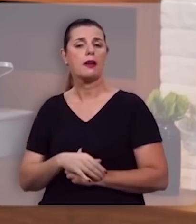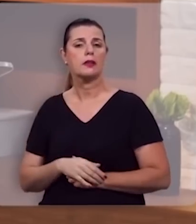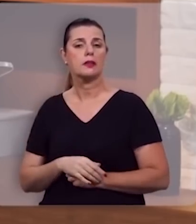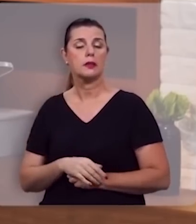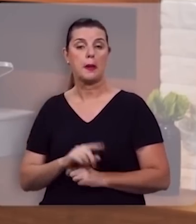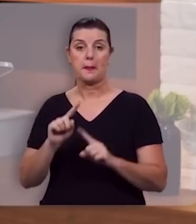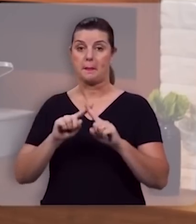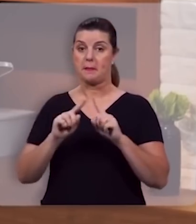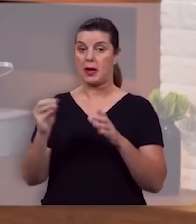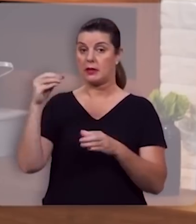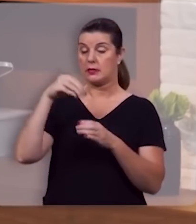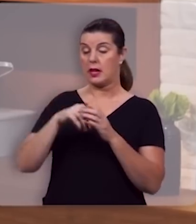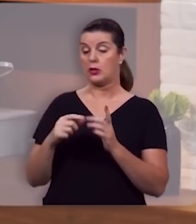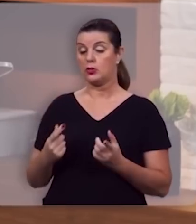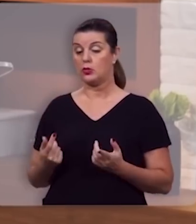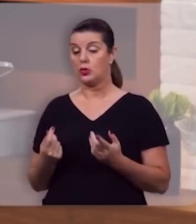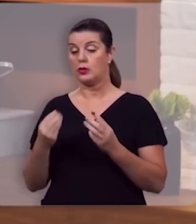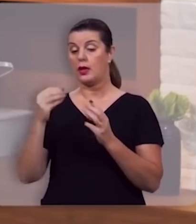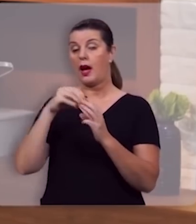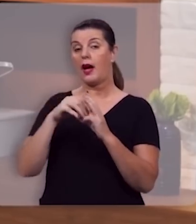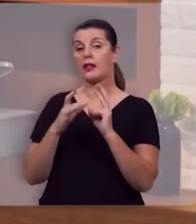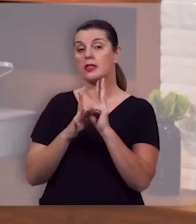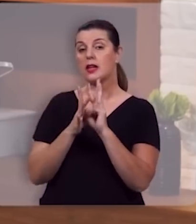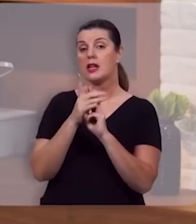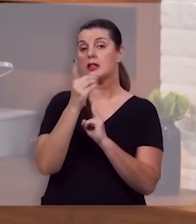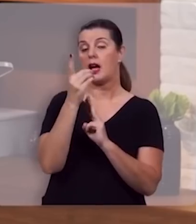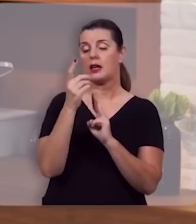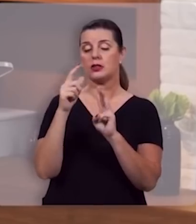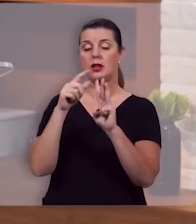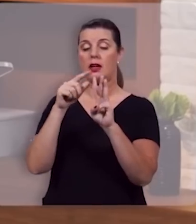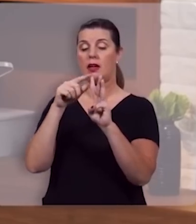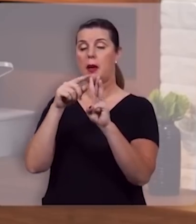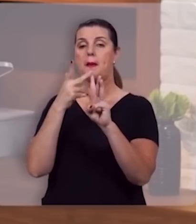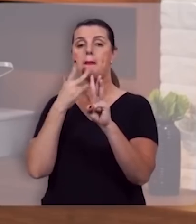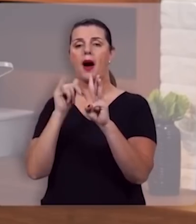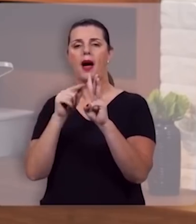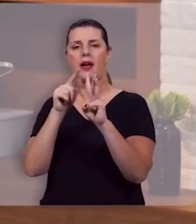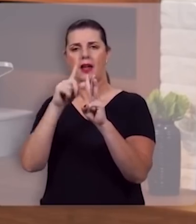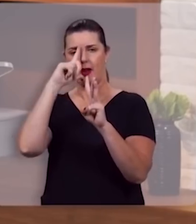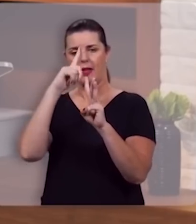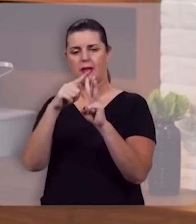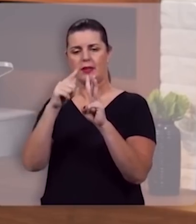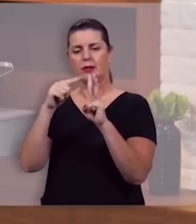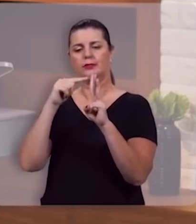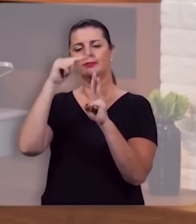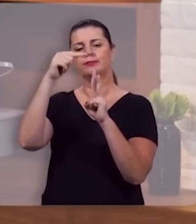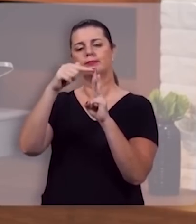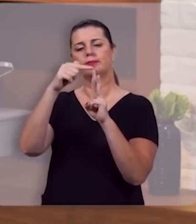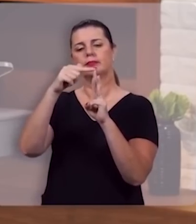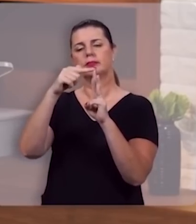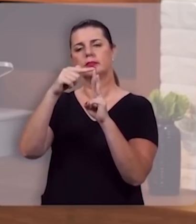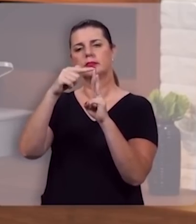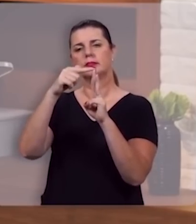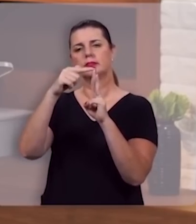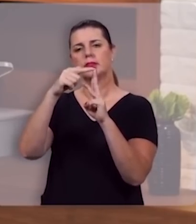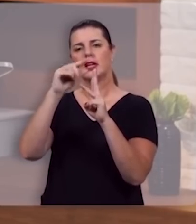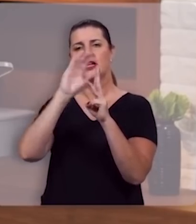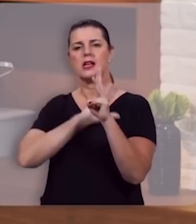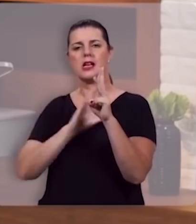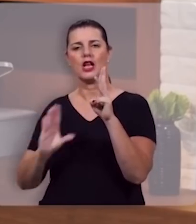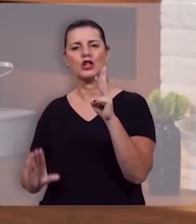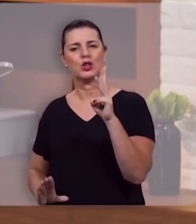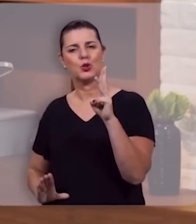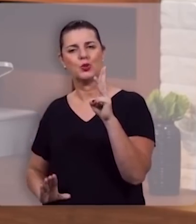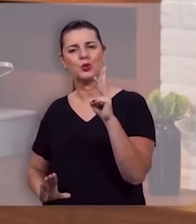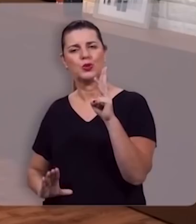mas dentro da economia da trindade o pai é o cabeça de cristo cristo é o cabeça do homem o homem é o cabeça da mulher